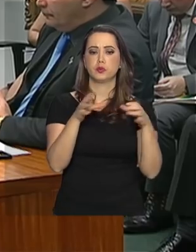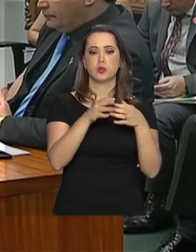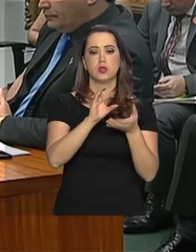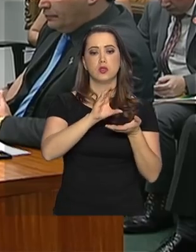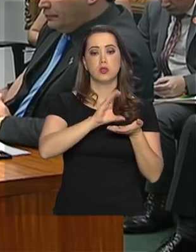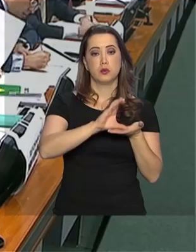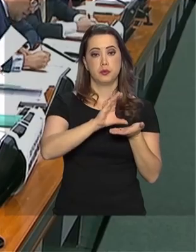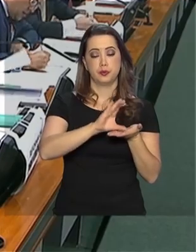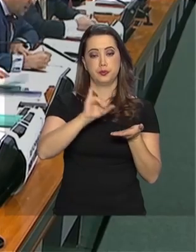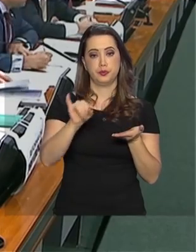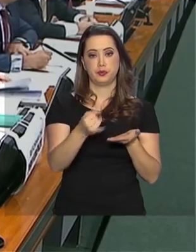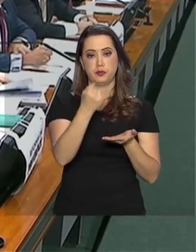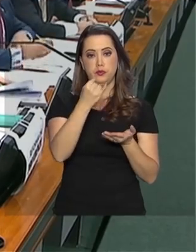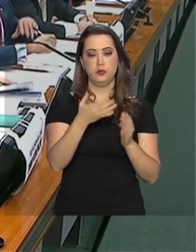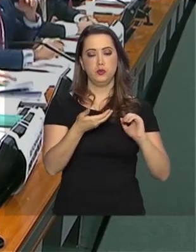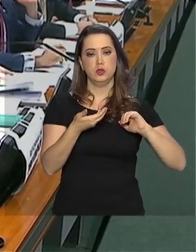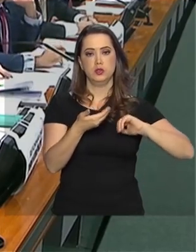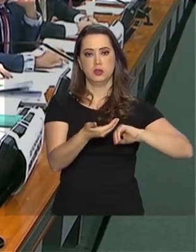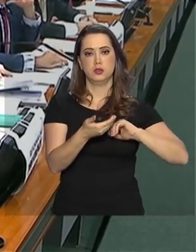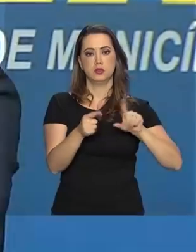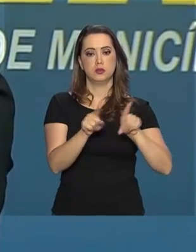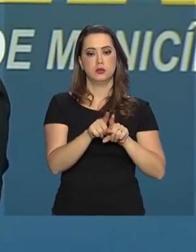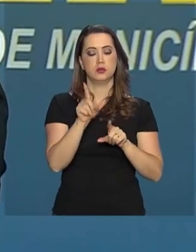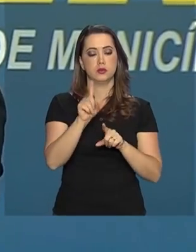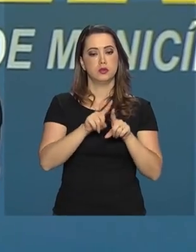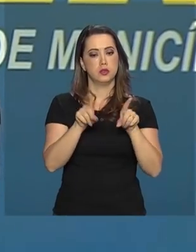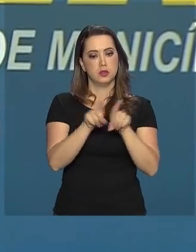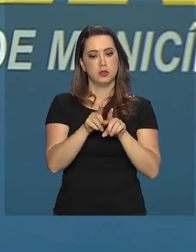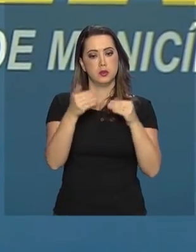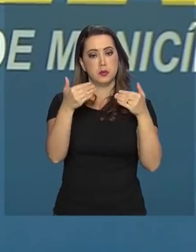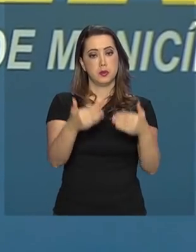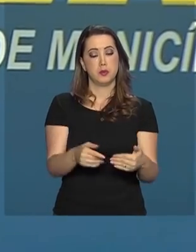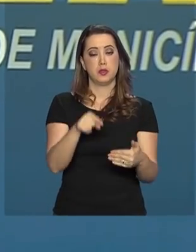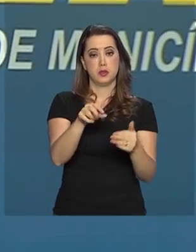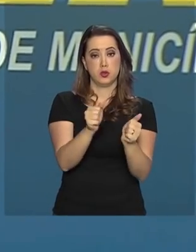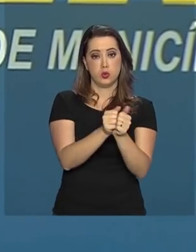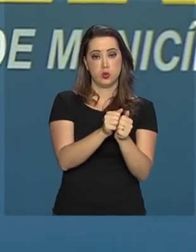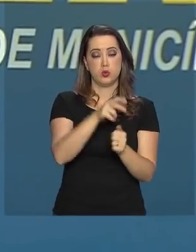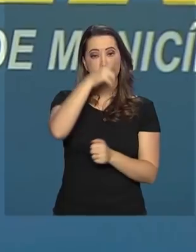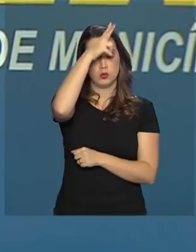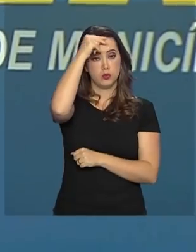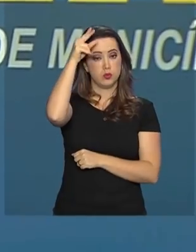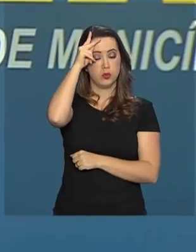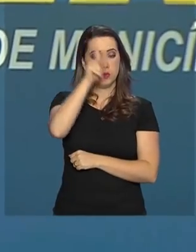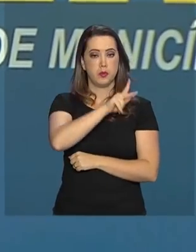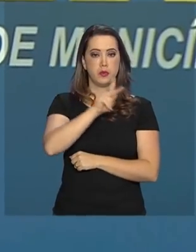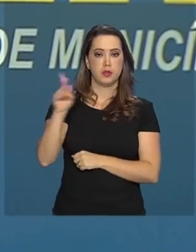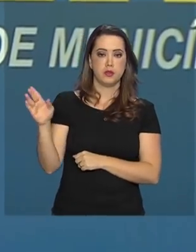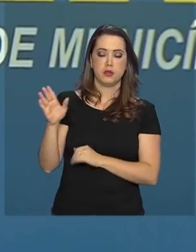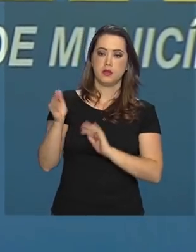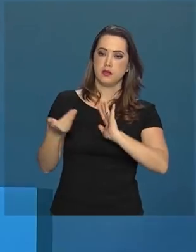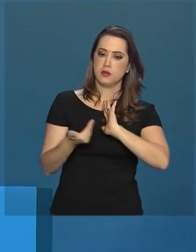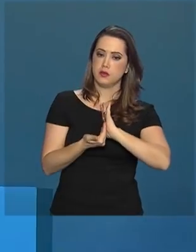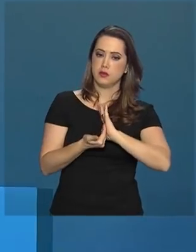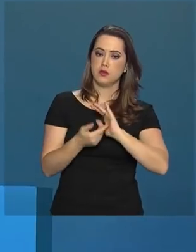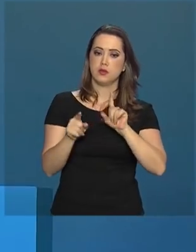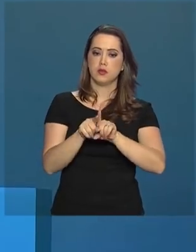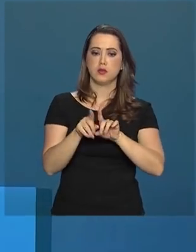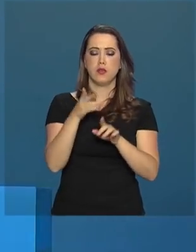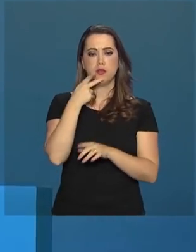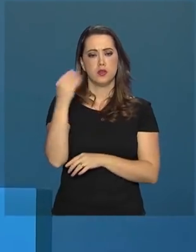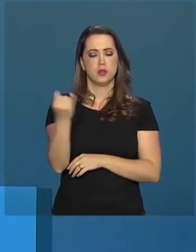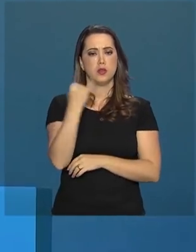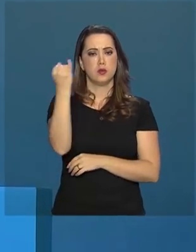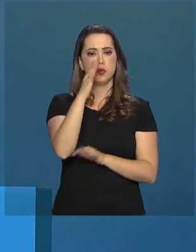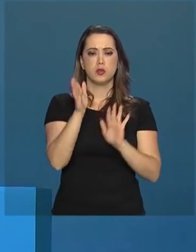Constituição e Justiça da Câmara dos Deputados. Também presente a marcha dos prefeitos, o presidente da Câmara, Rodrigo Maia, destacou a